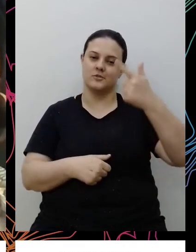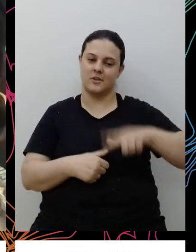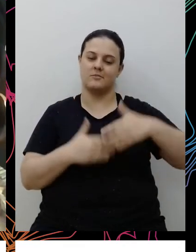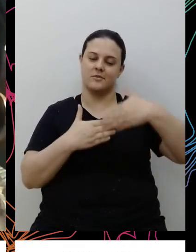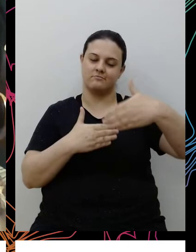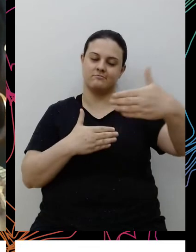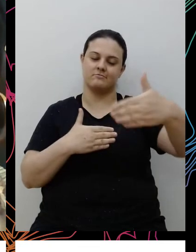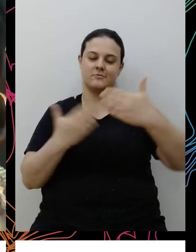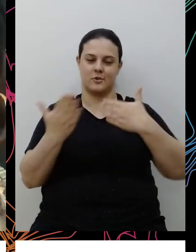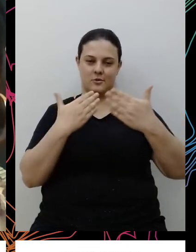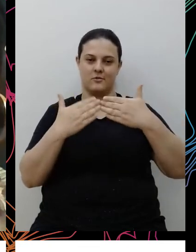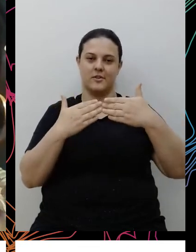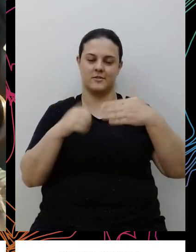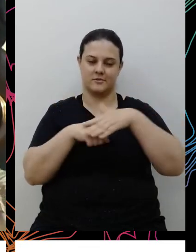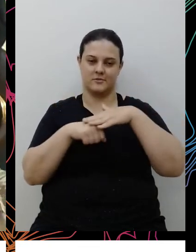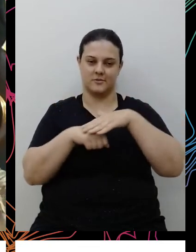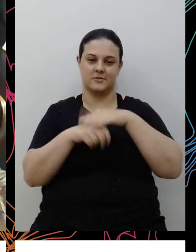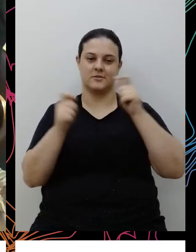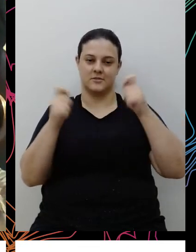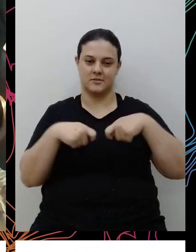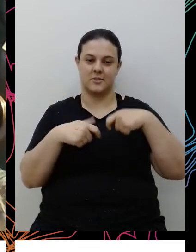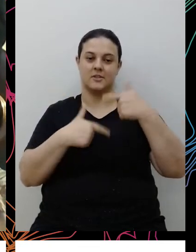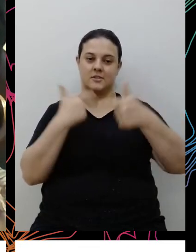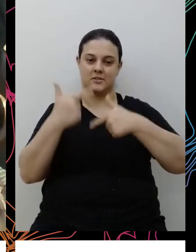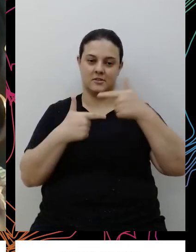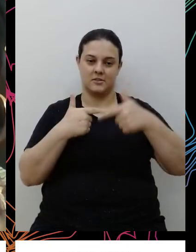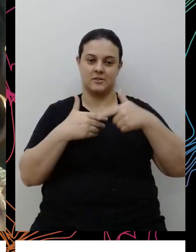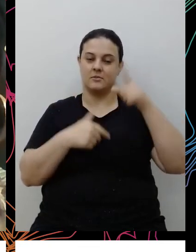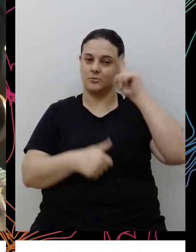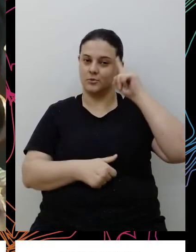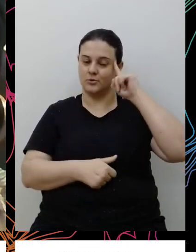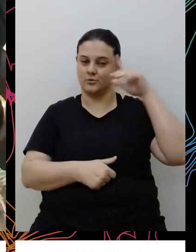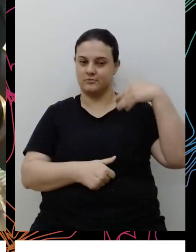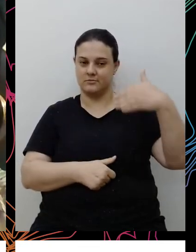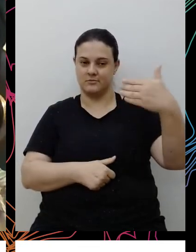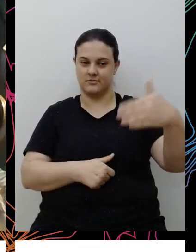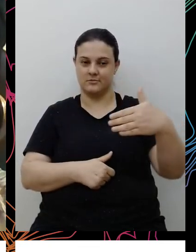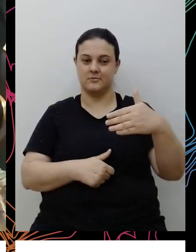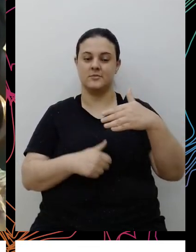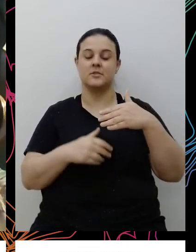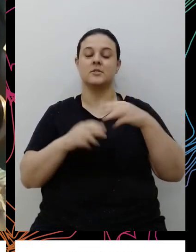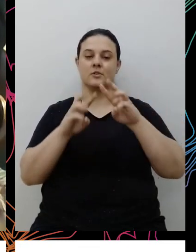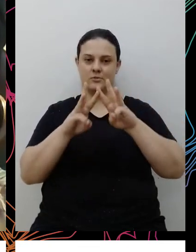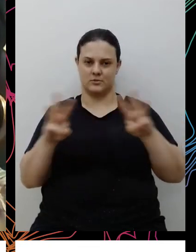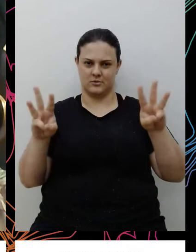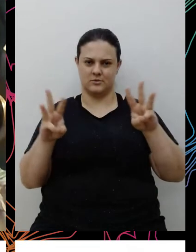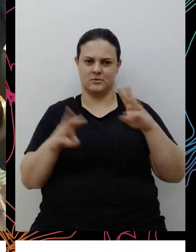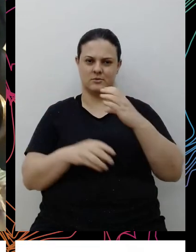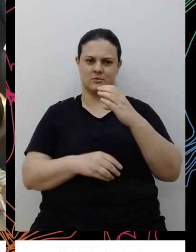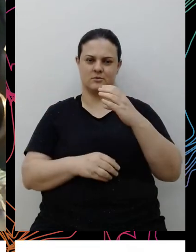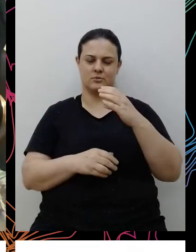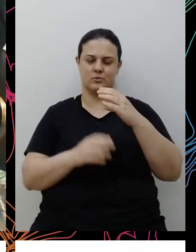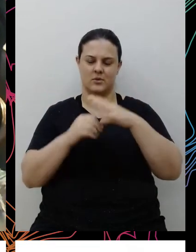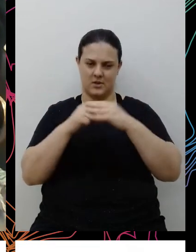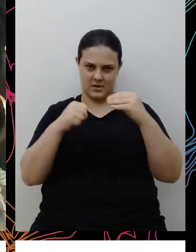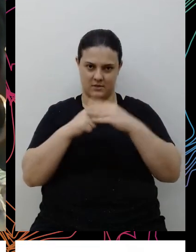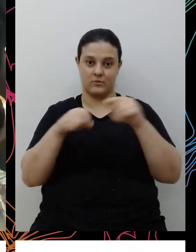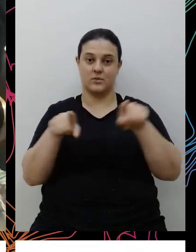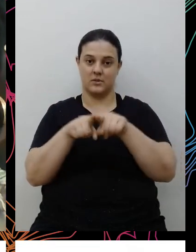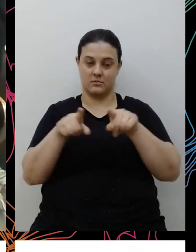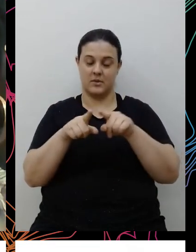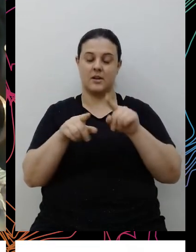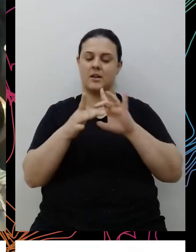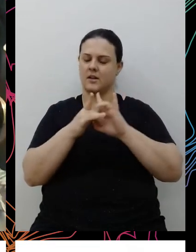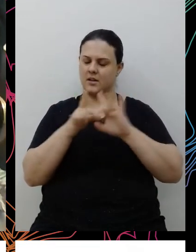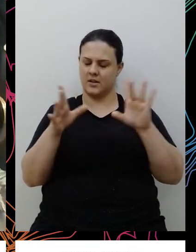conversa que a gente continua trabalhando no nosso dia a dia. Então os canais do Carrefour, pelo que eu entendi do Caleb, também estão abertos para procurá-los, né,